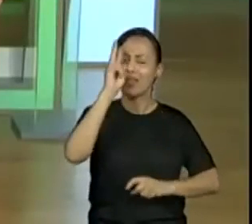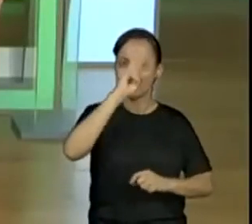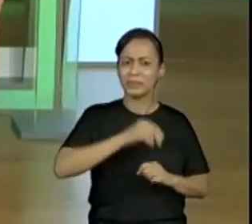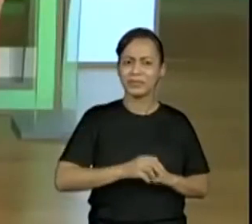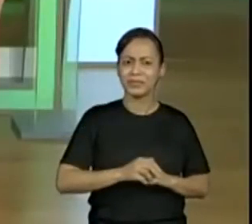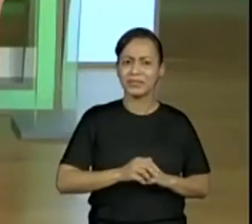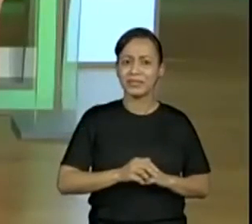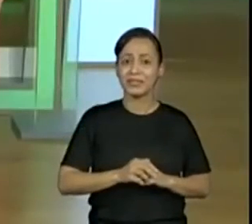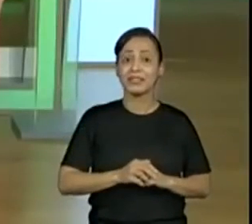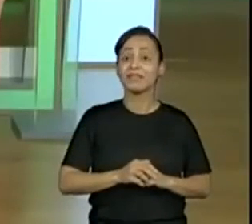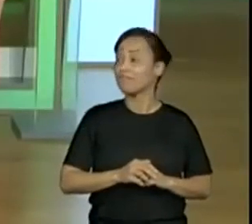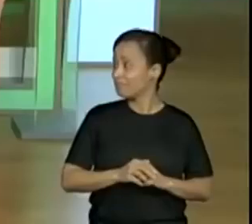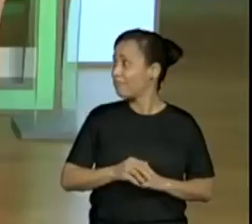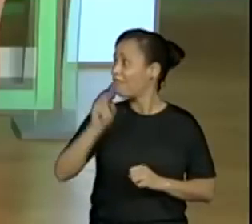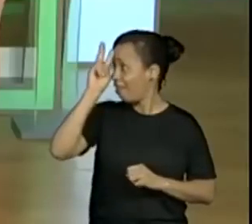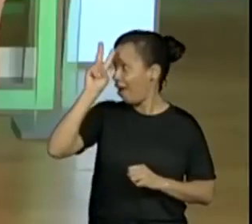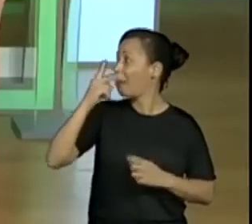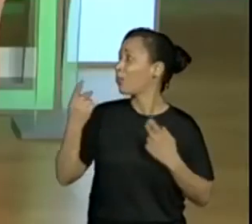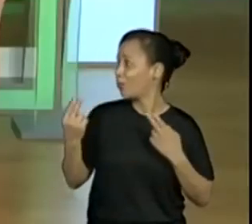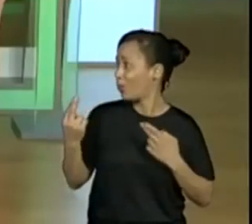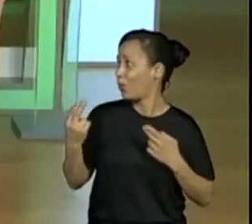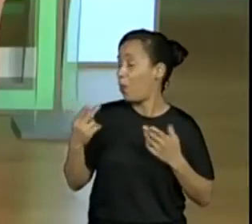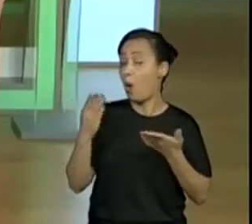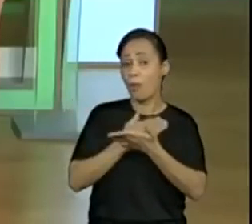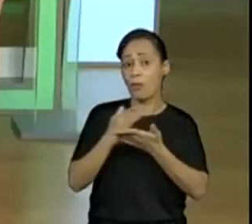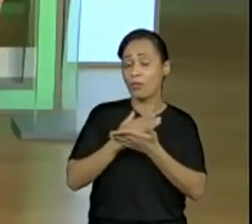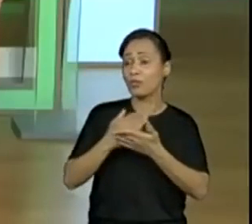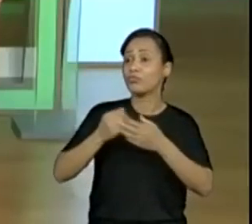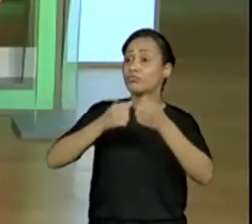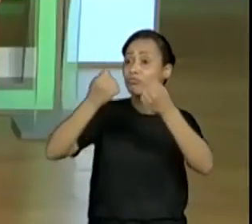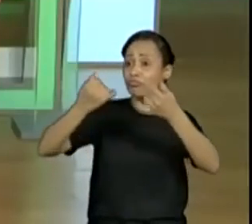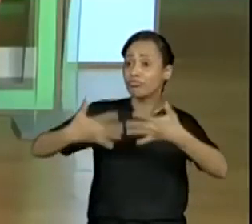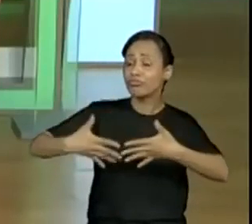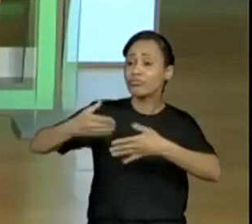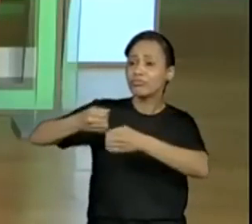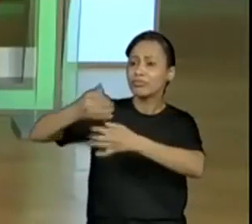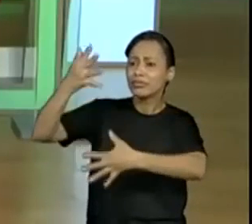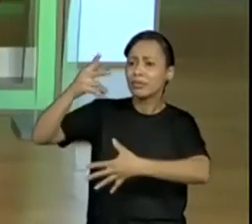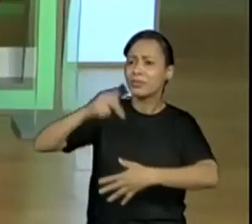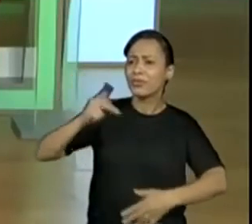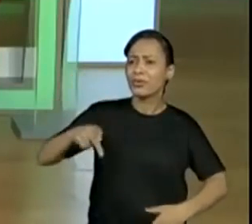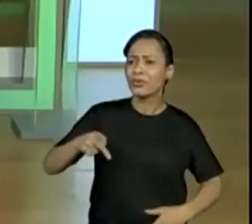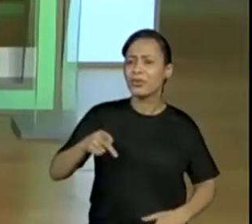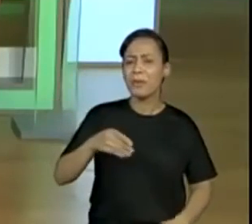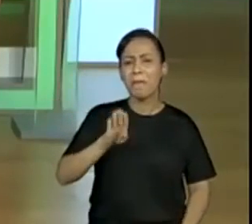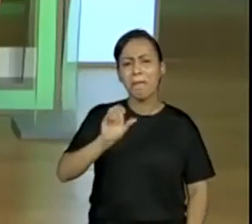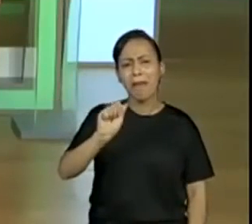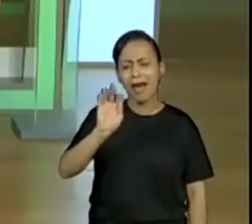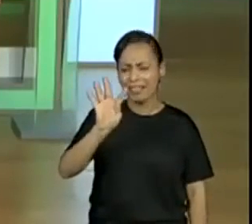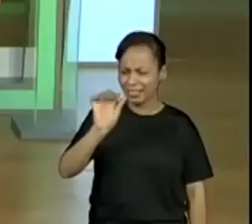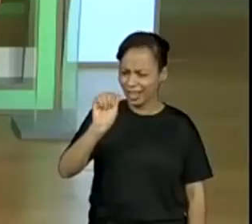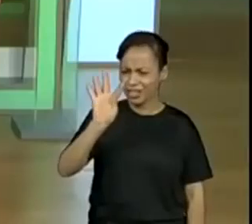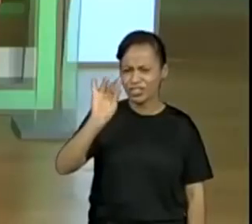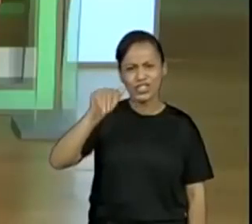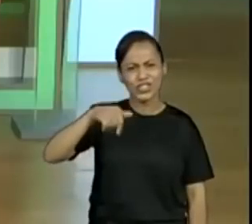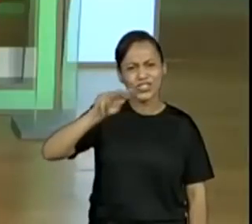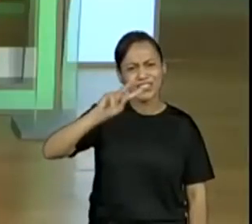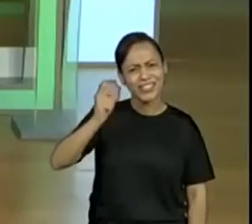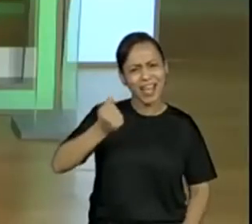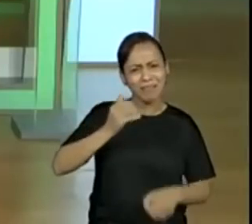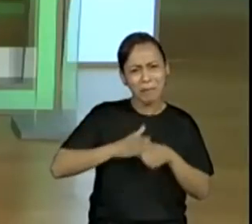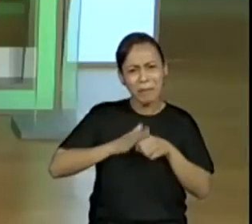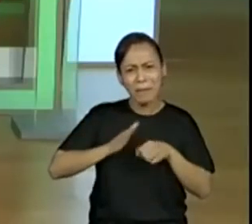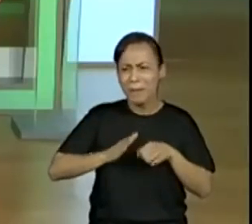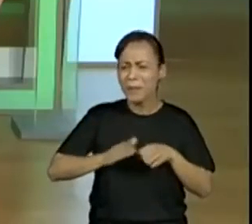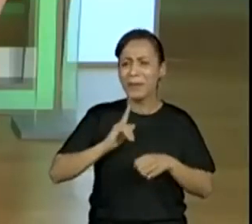também já colocaram ali para a gente, estão contribuindo, as professoras já estão mandando. Tem a batatinha. Será que ela vai aparecer aqui? Não